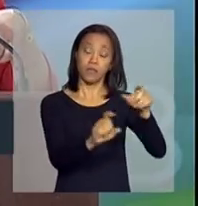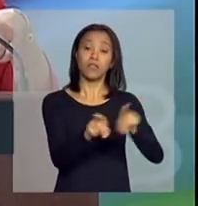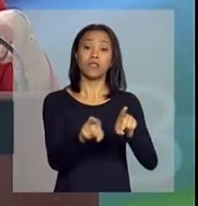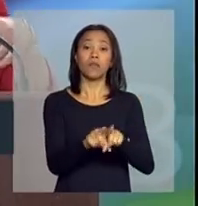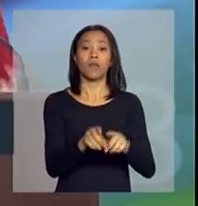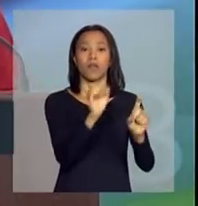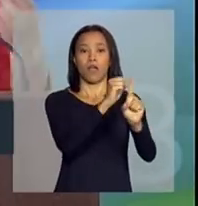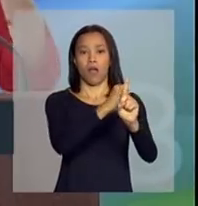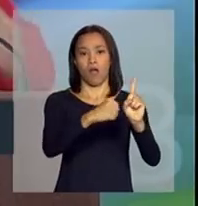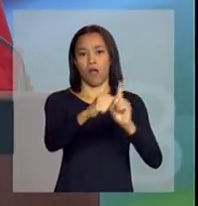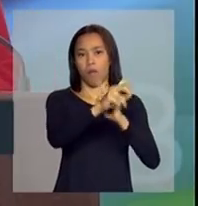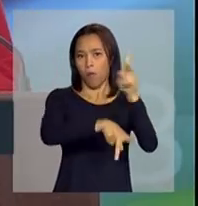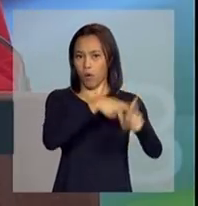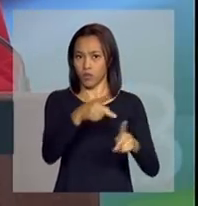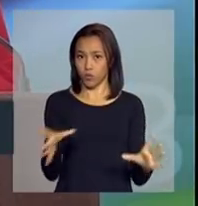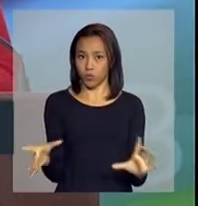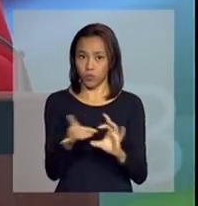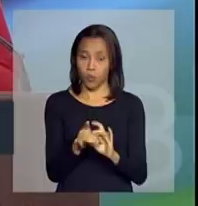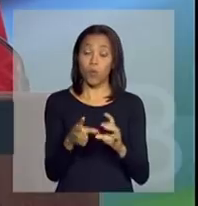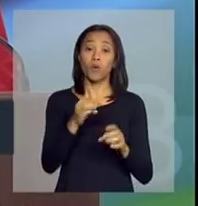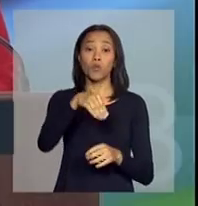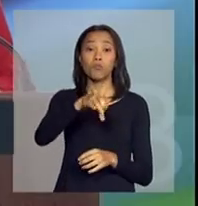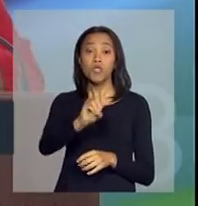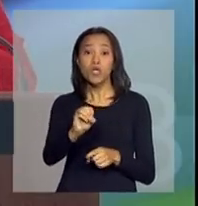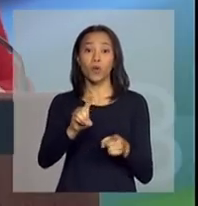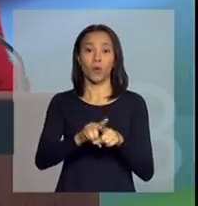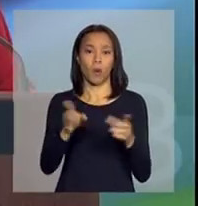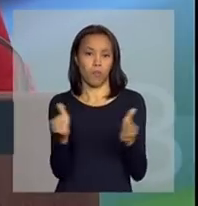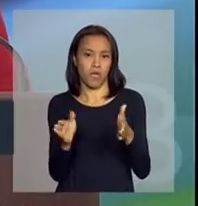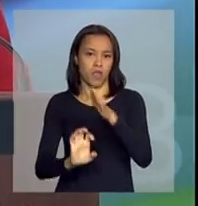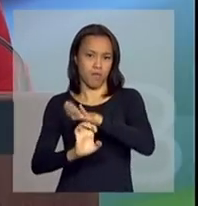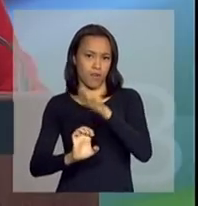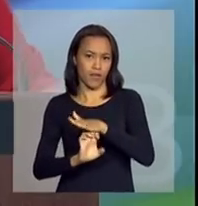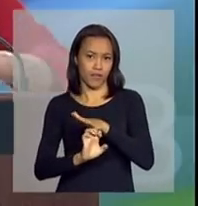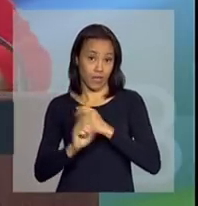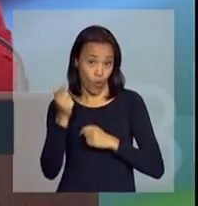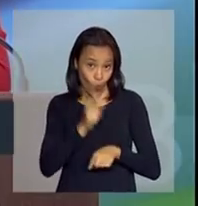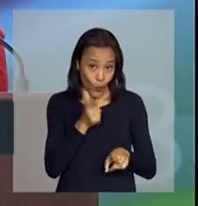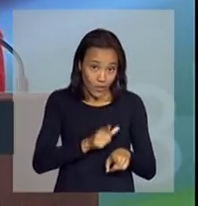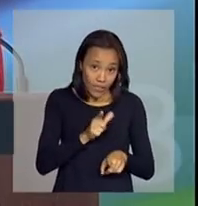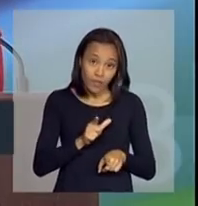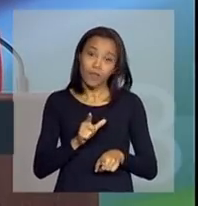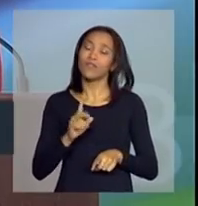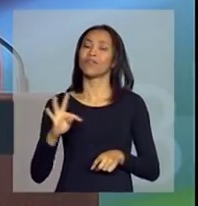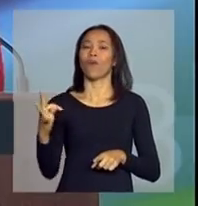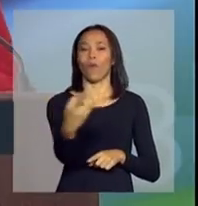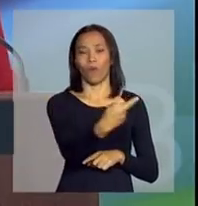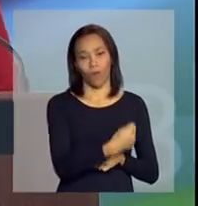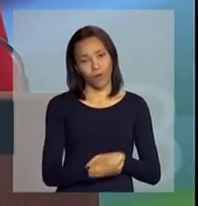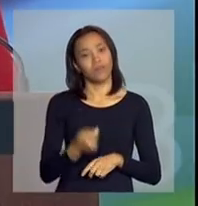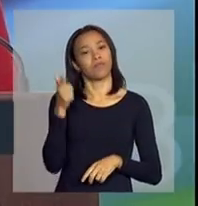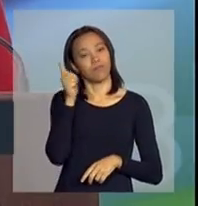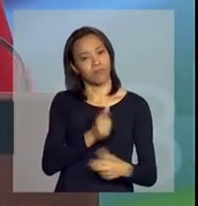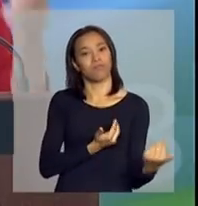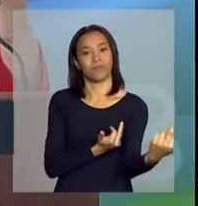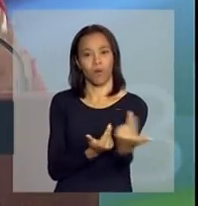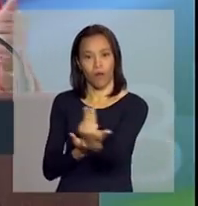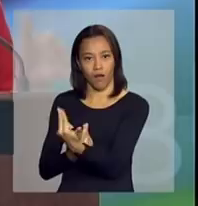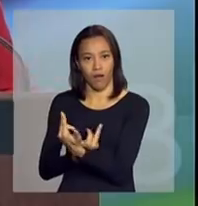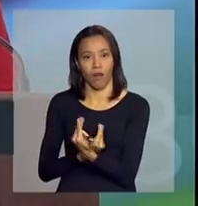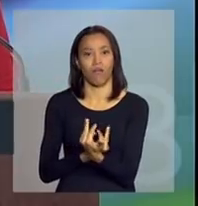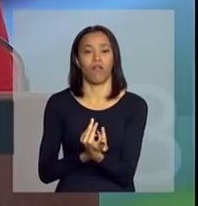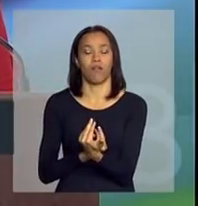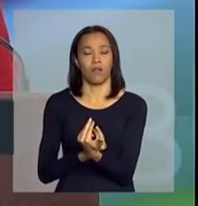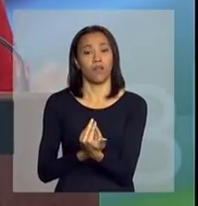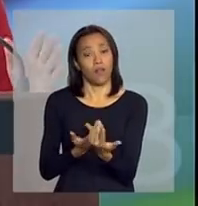o microempresário e o pequeno empresário ganhar, todos ganharão, ganharão todos sem exceção. Então,